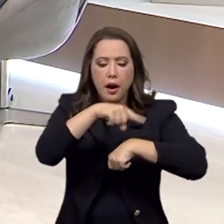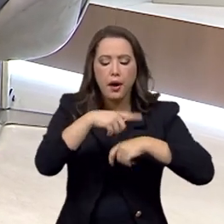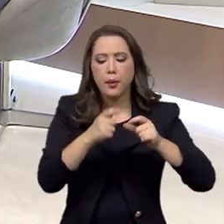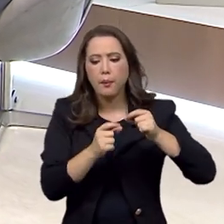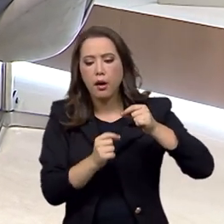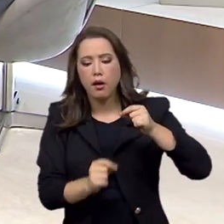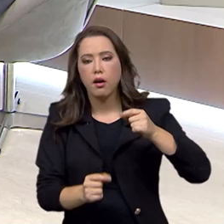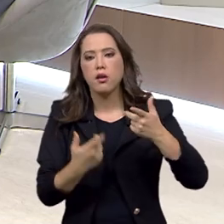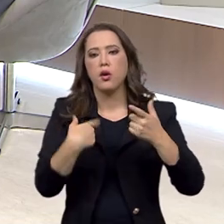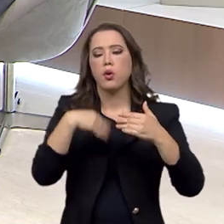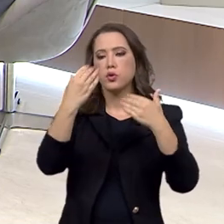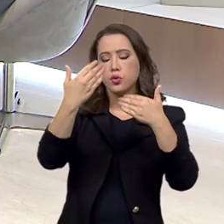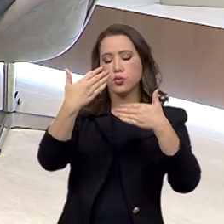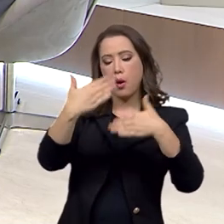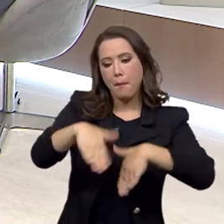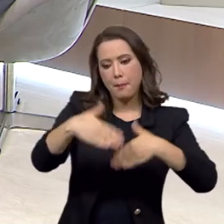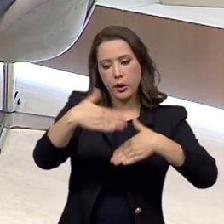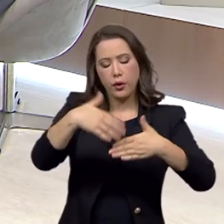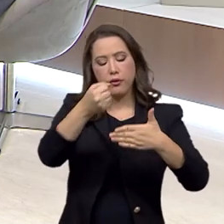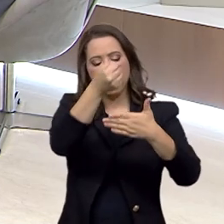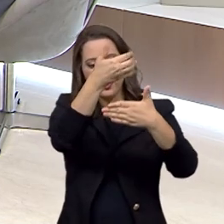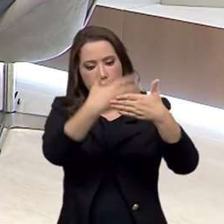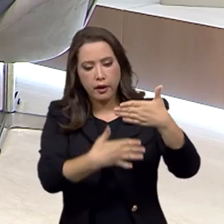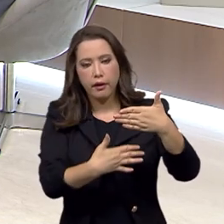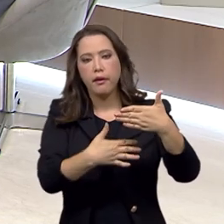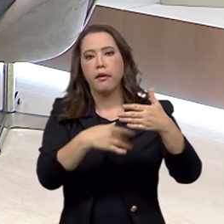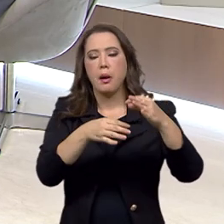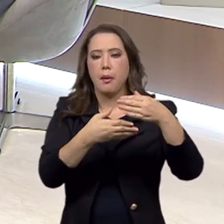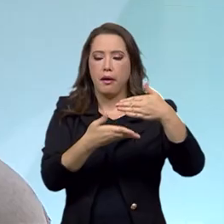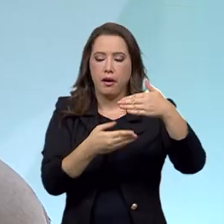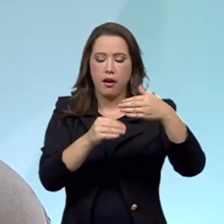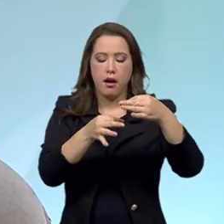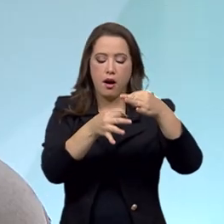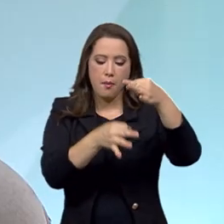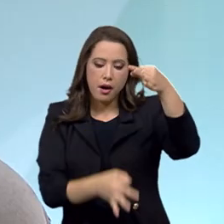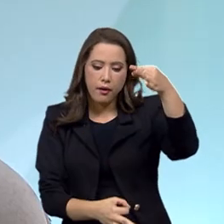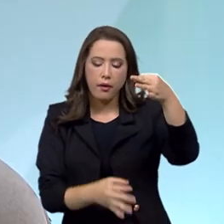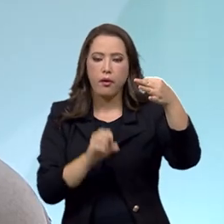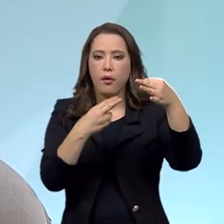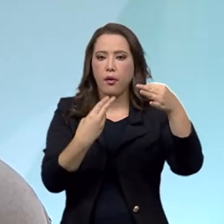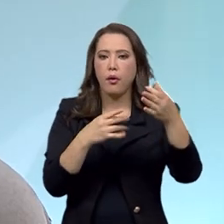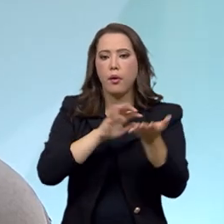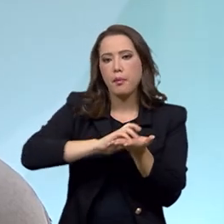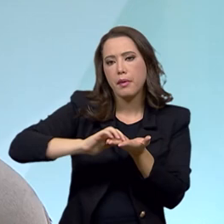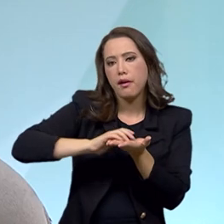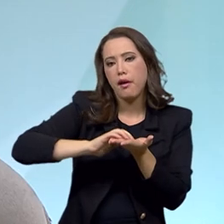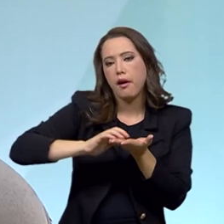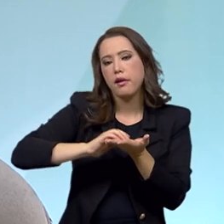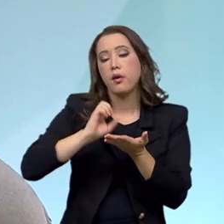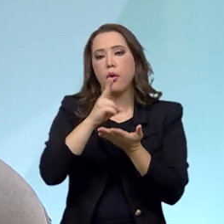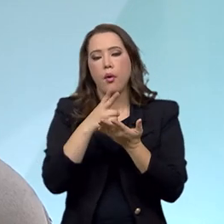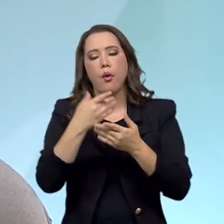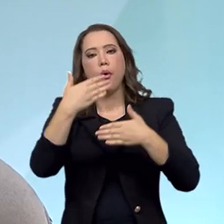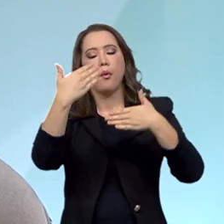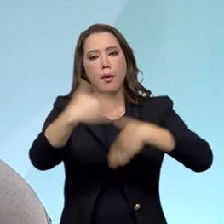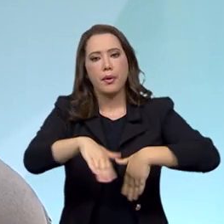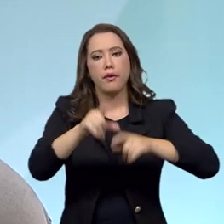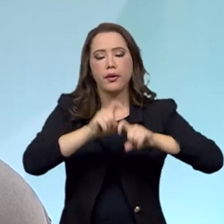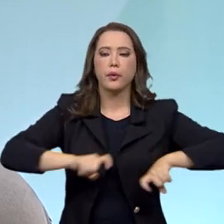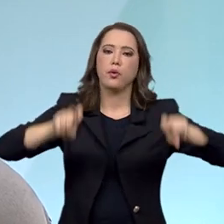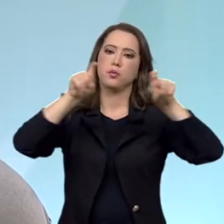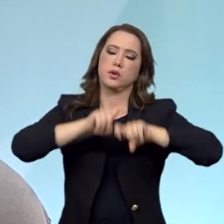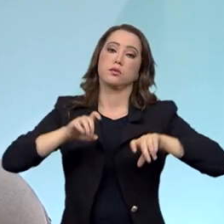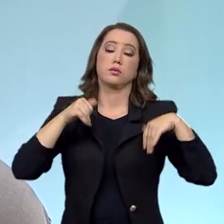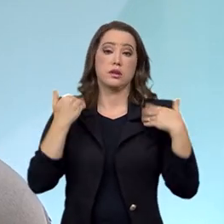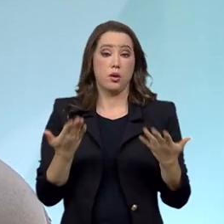especiais de uma prova adaptada ou em braille, ou uma prova, por exemplo, digital no computador, enfim. O